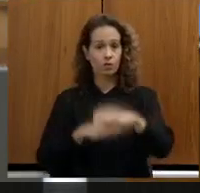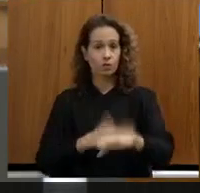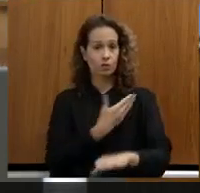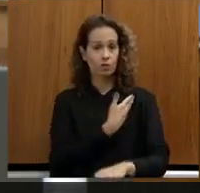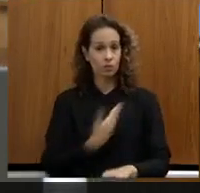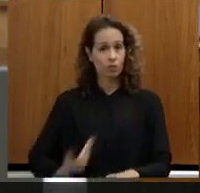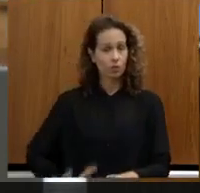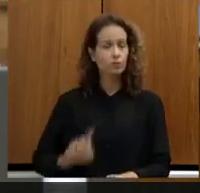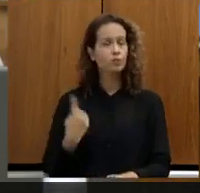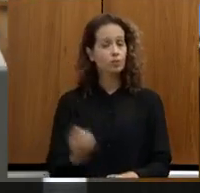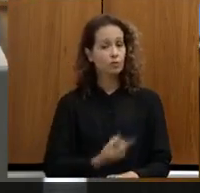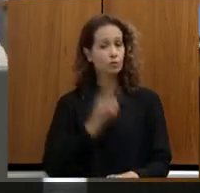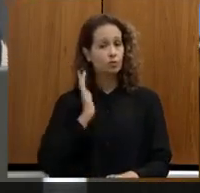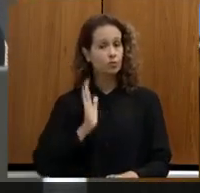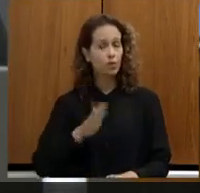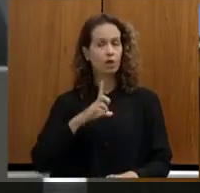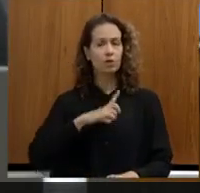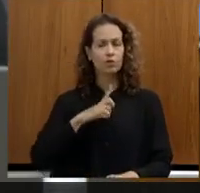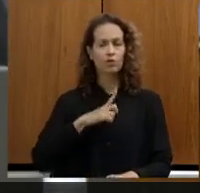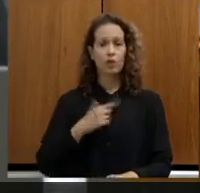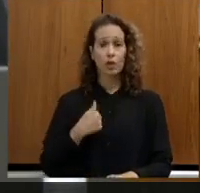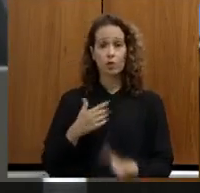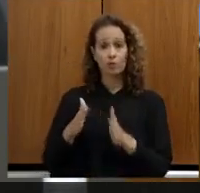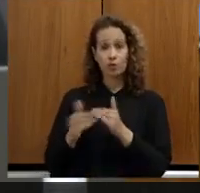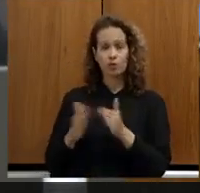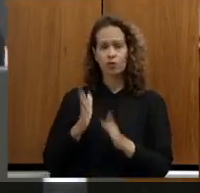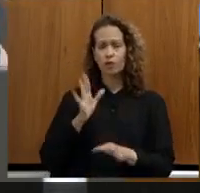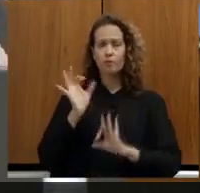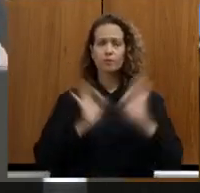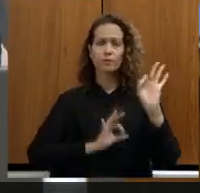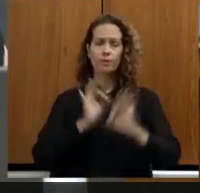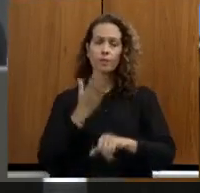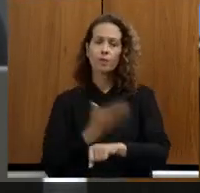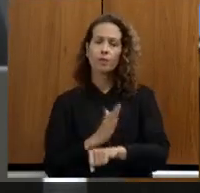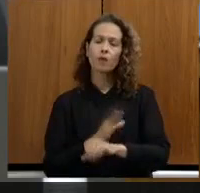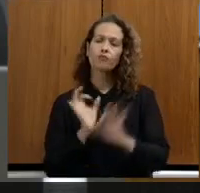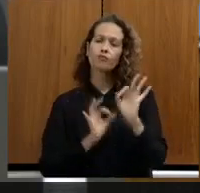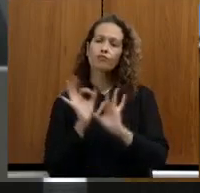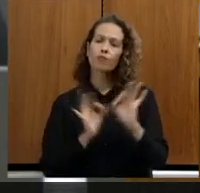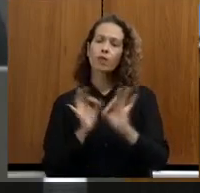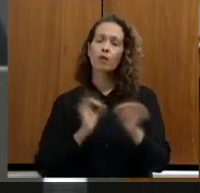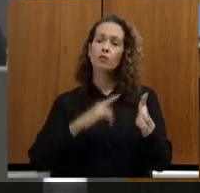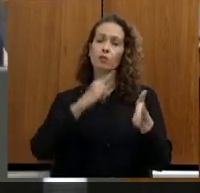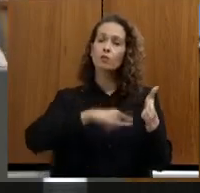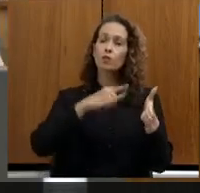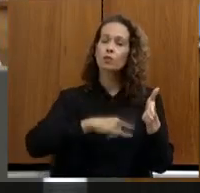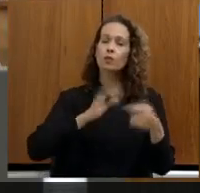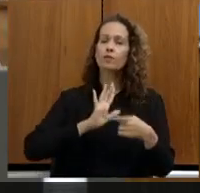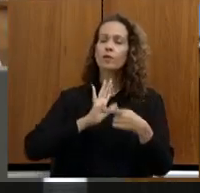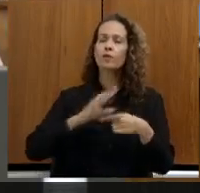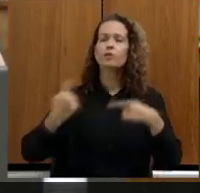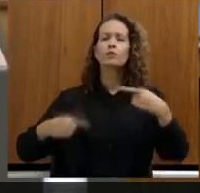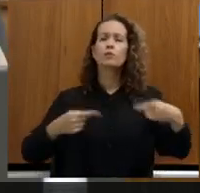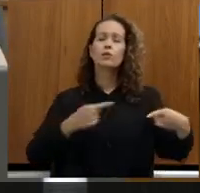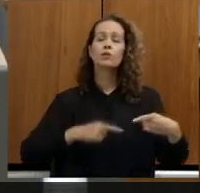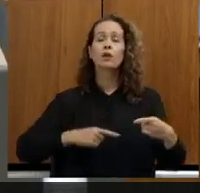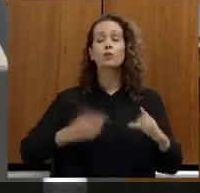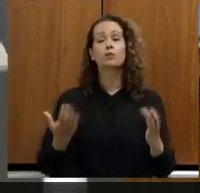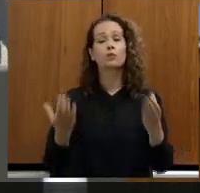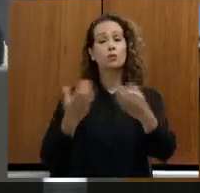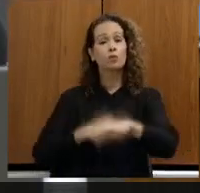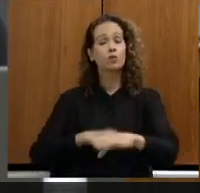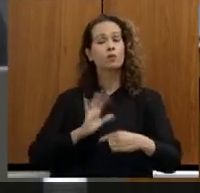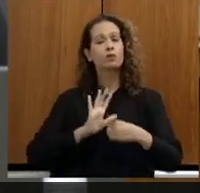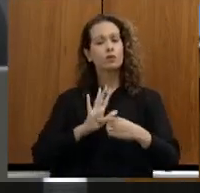tínhamos a meu pedido preparado uma nota técnica para discussão de concurso público e eu queria apresentar aqui alguns